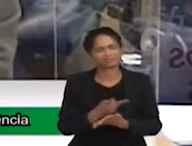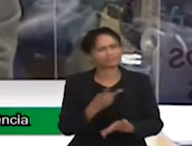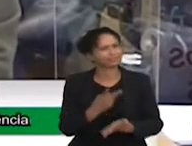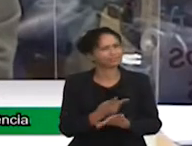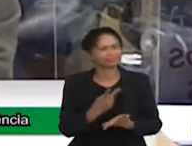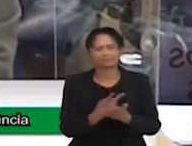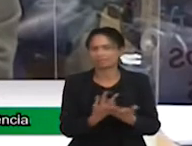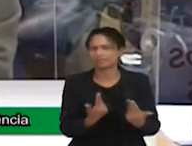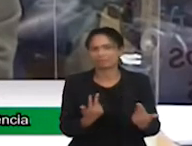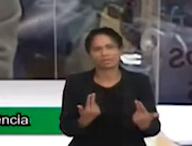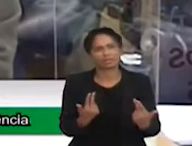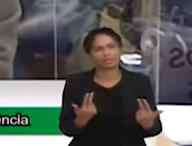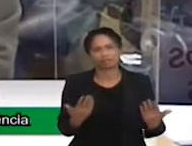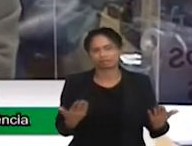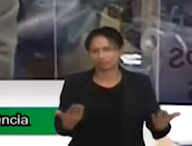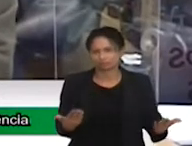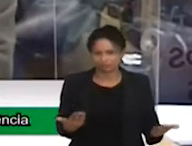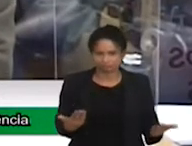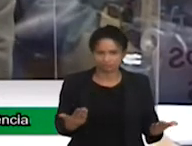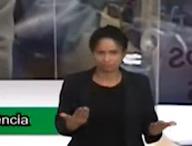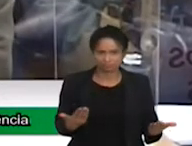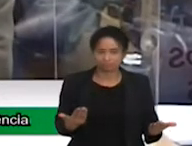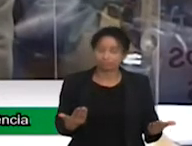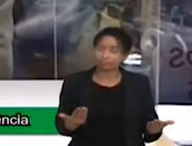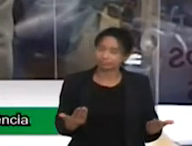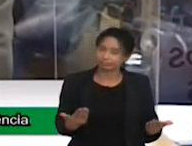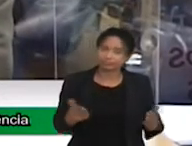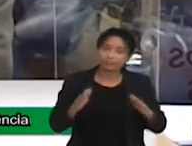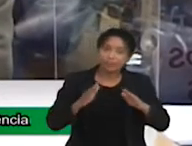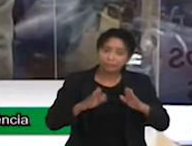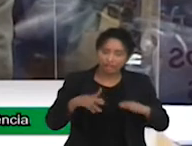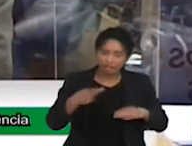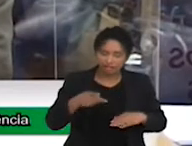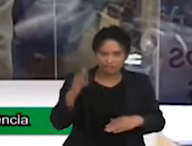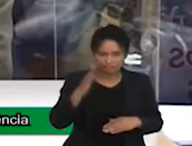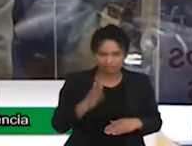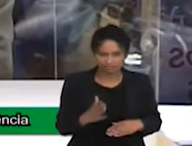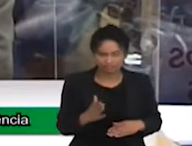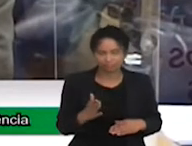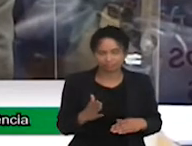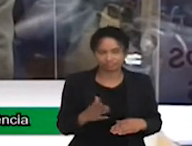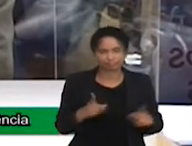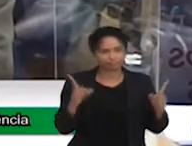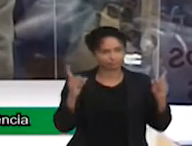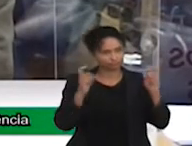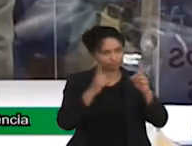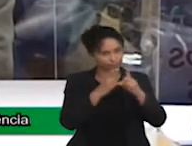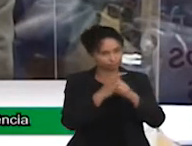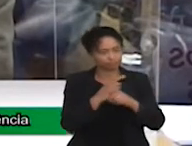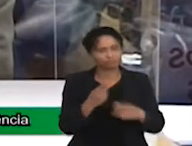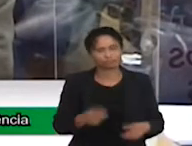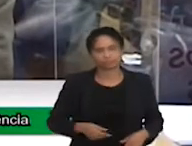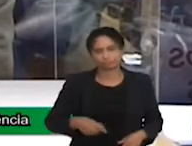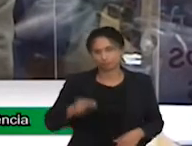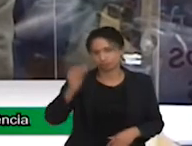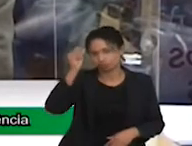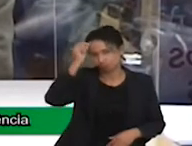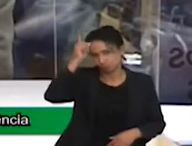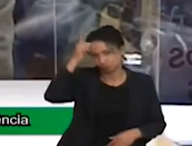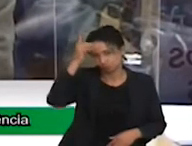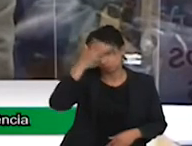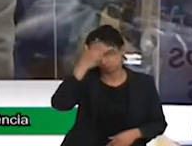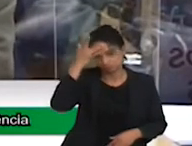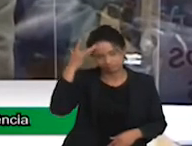E por uma questão cultural, a gente precisa se